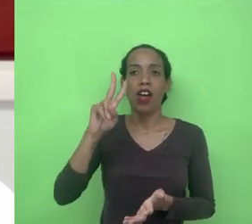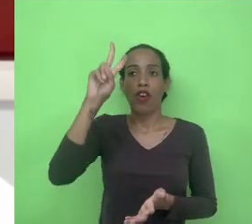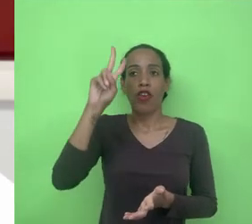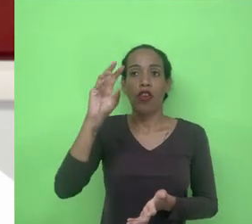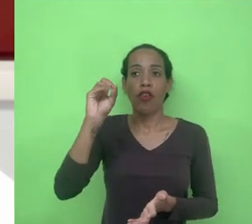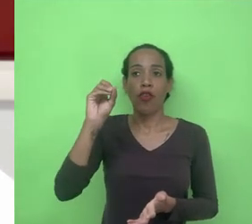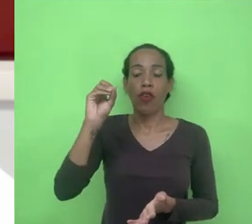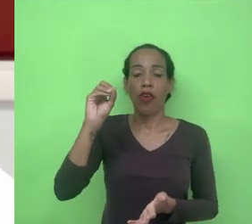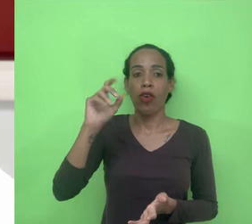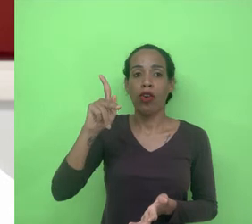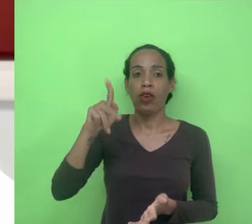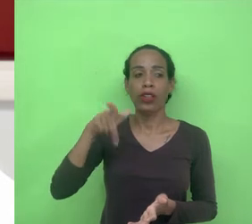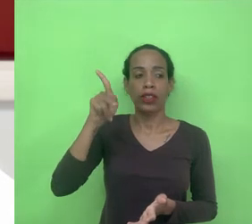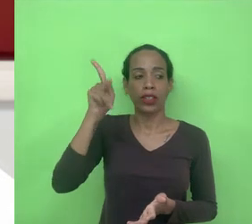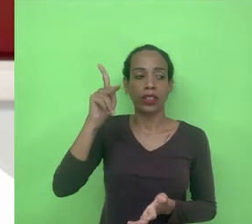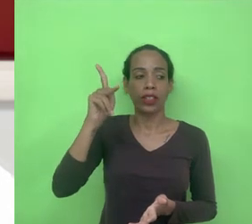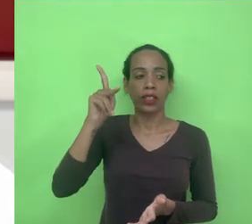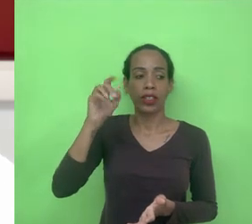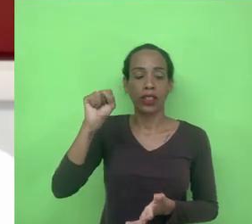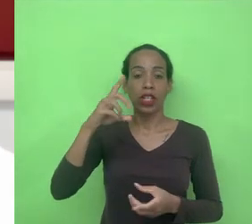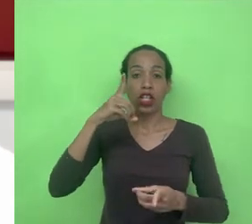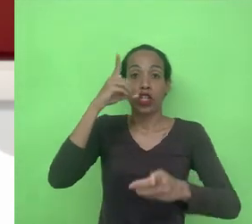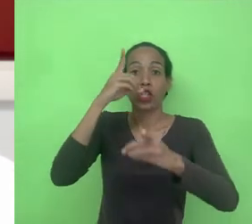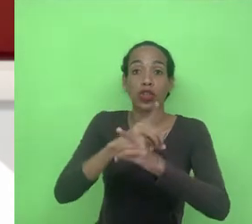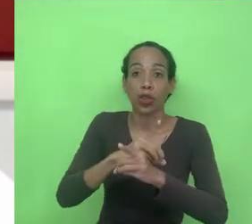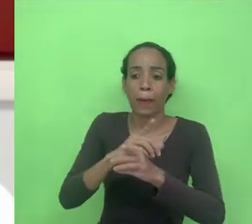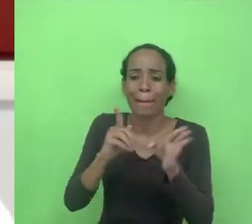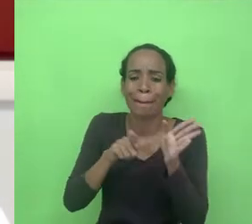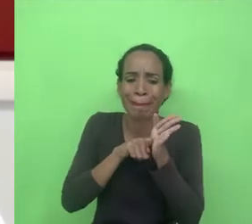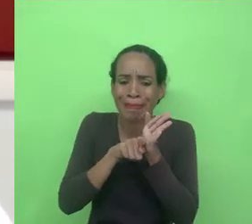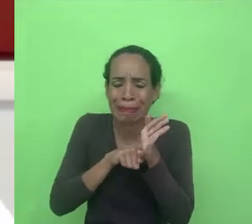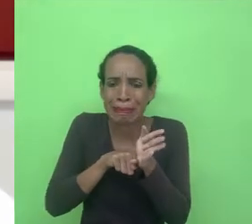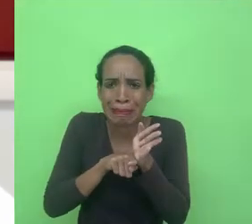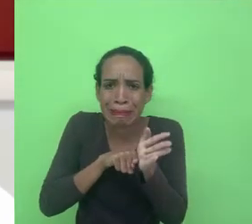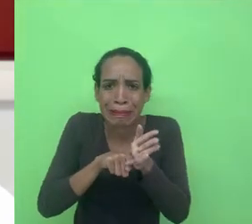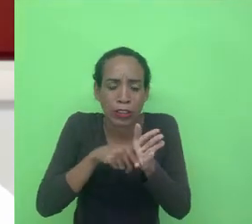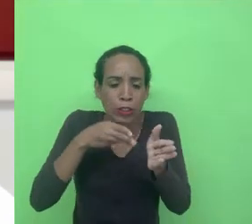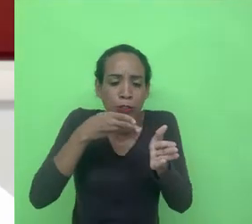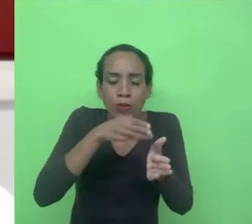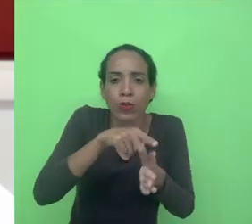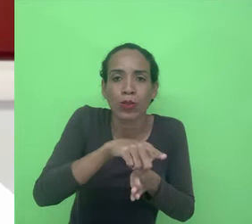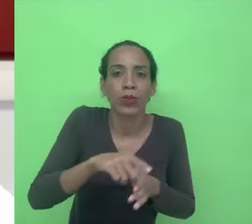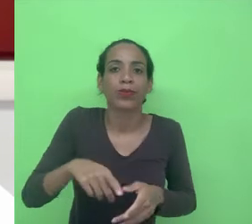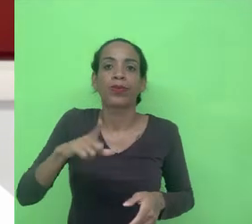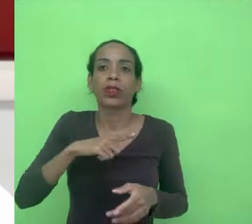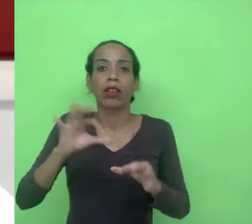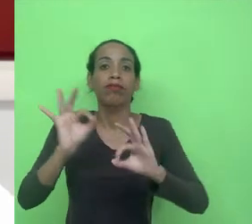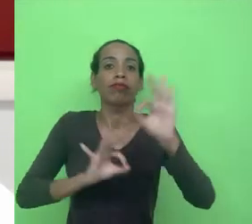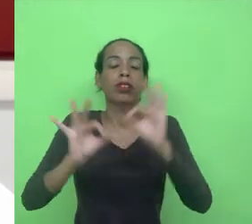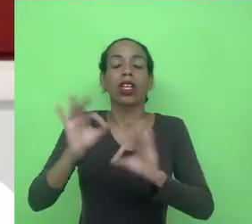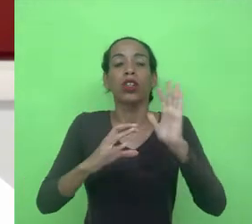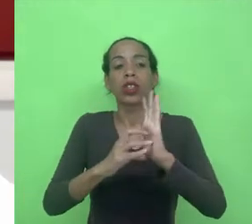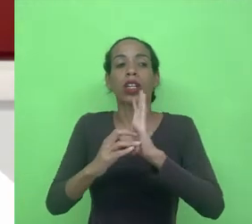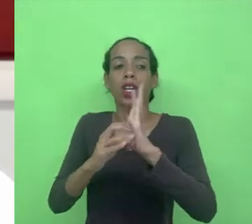só foi descoberta talvez por uma investigação muito detalhada as empresas que tratam dados hoje elas